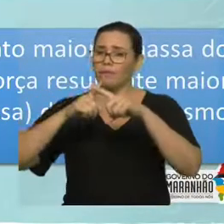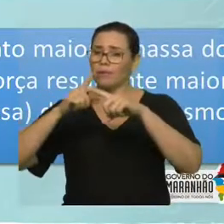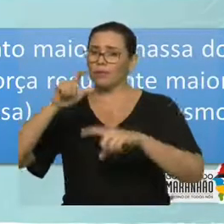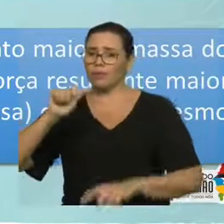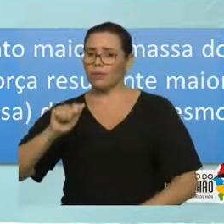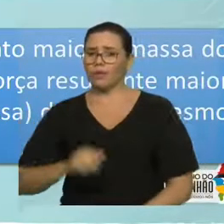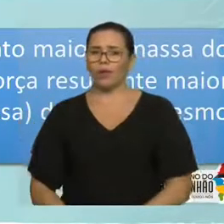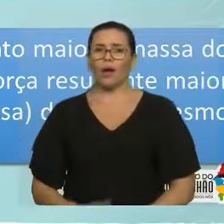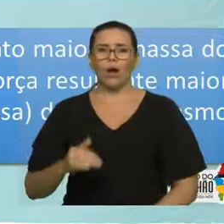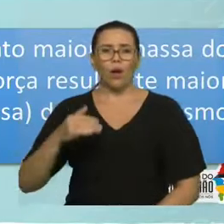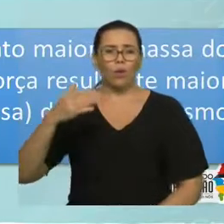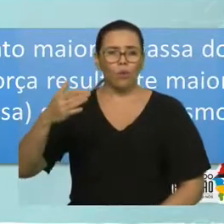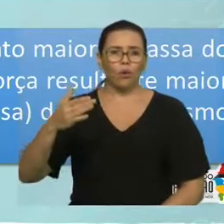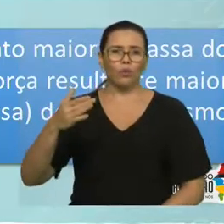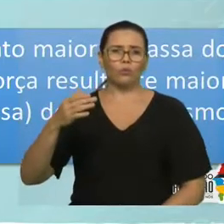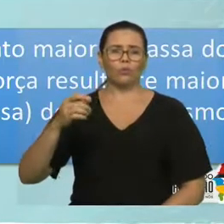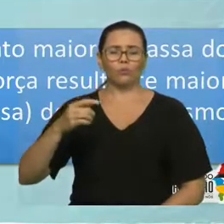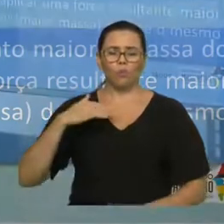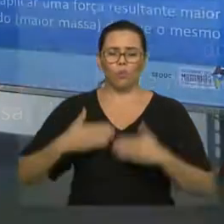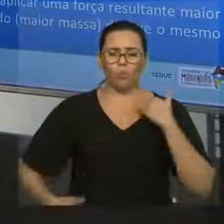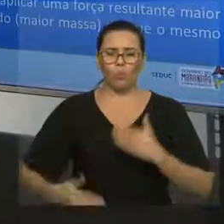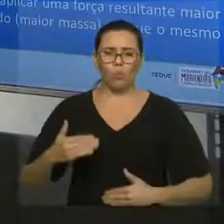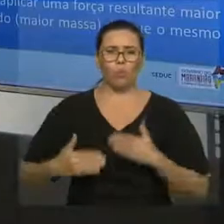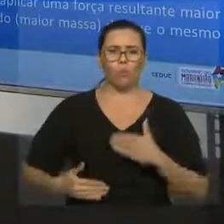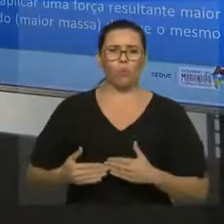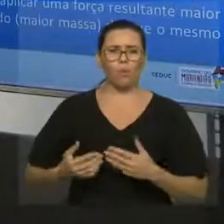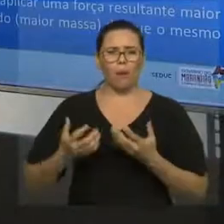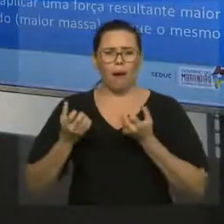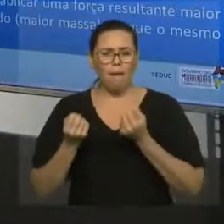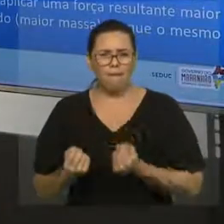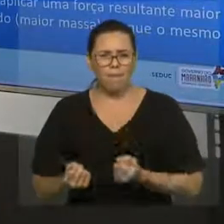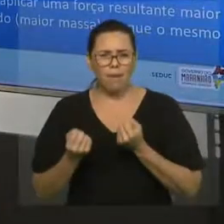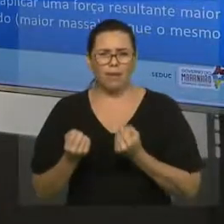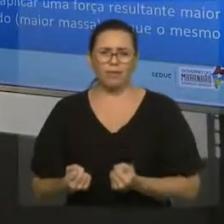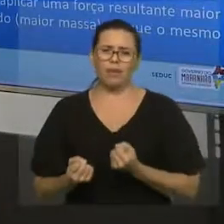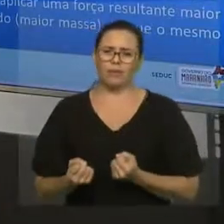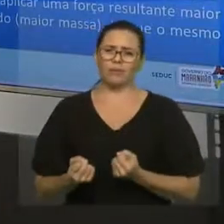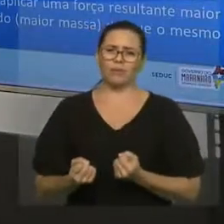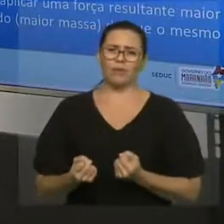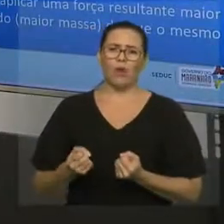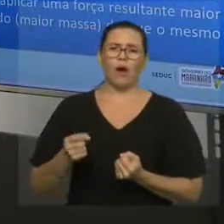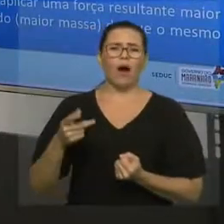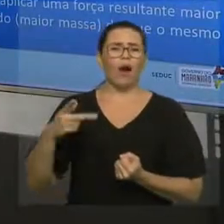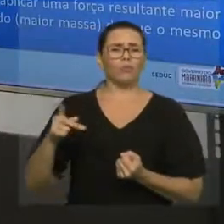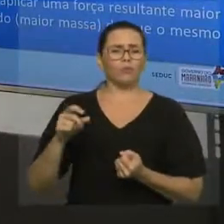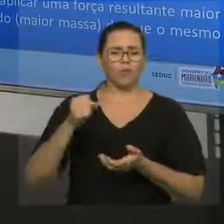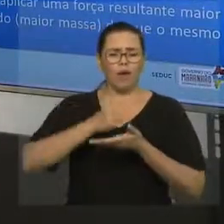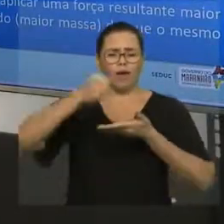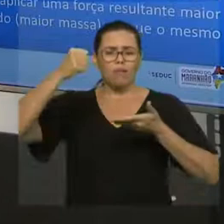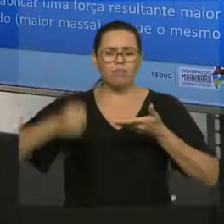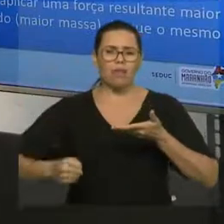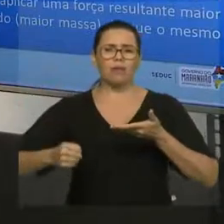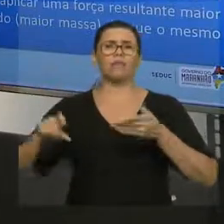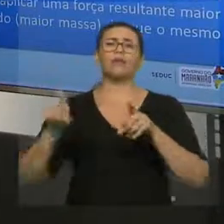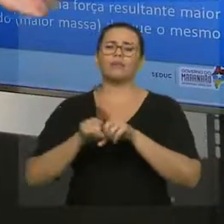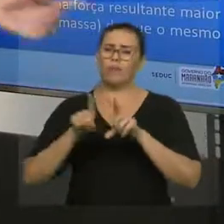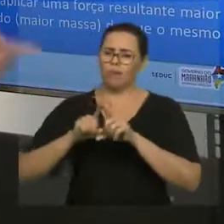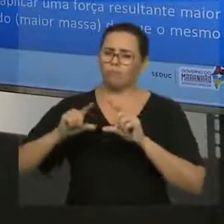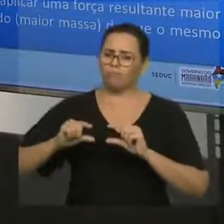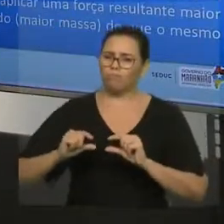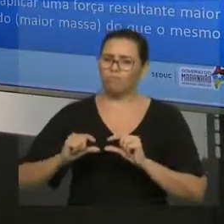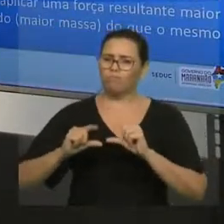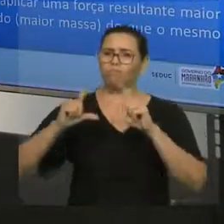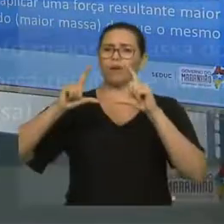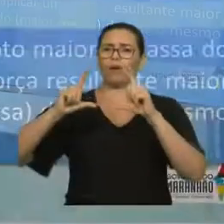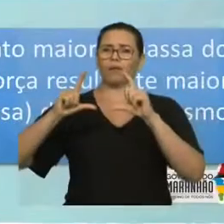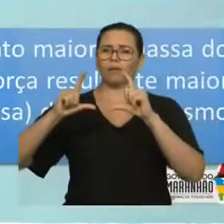será a sua inércia. Maior a massa do corpo, maior será a sua inércia. Massa média, quantidade inércia do corpo que nós falamos. Devemos aplicar uma força resultante